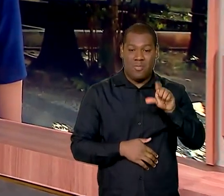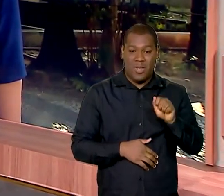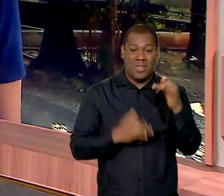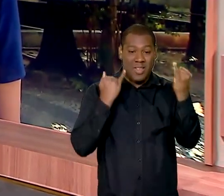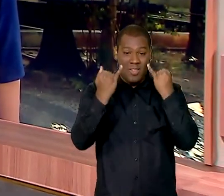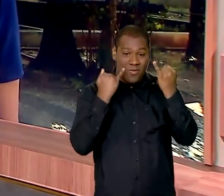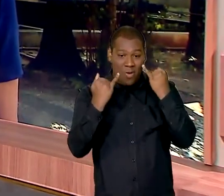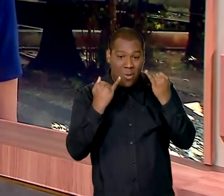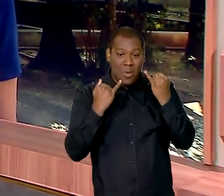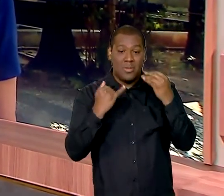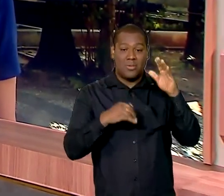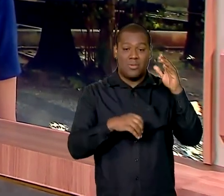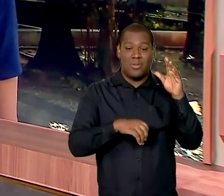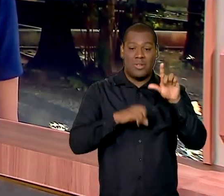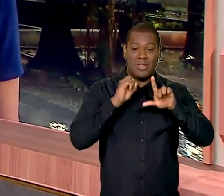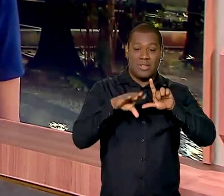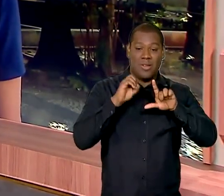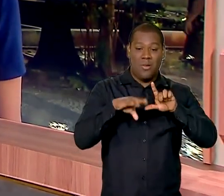você!